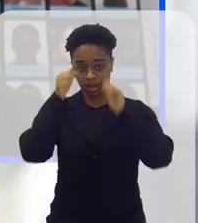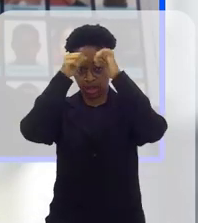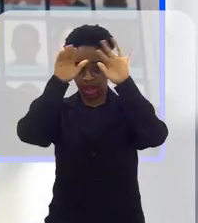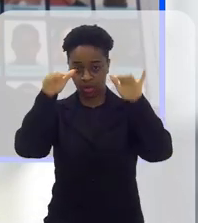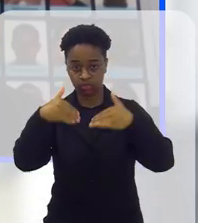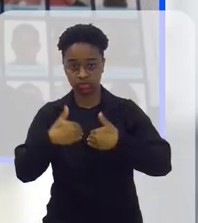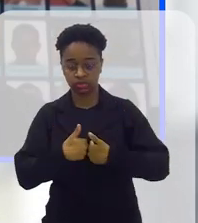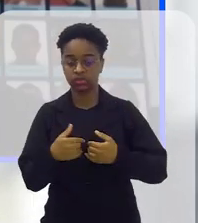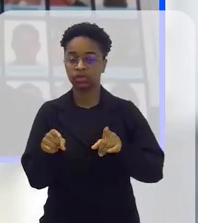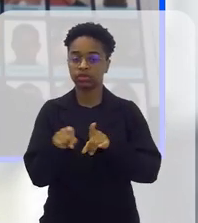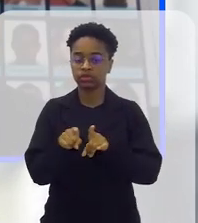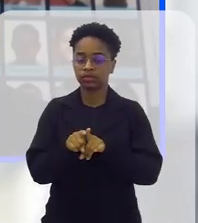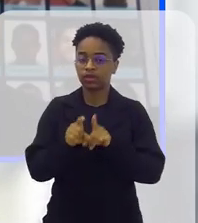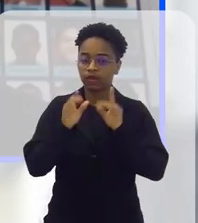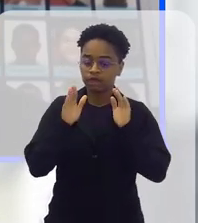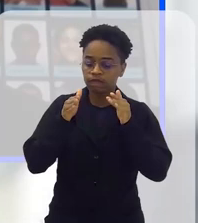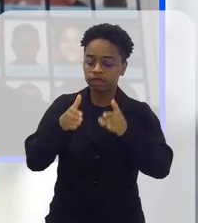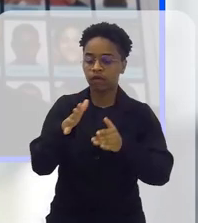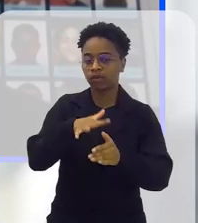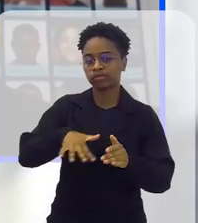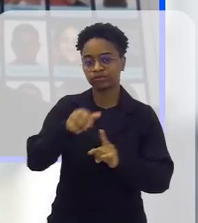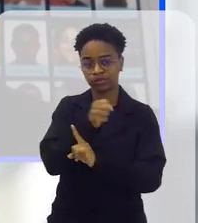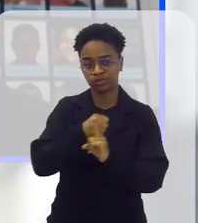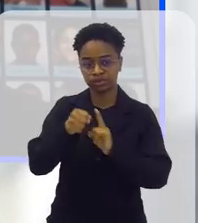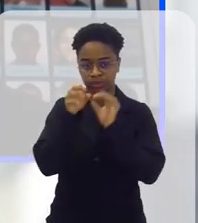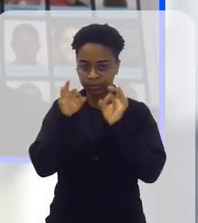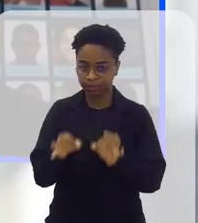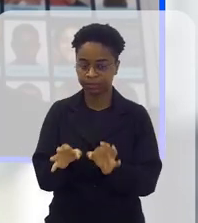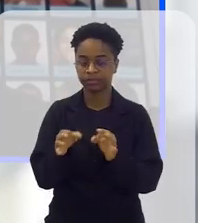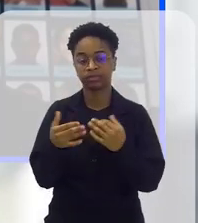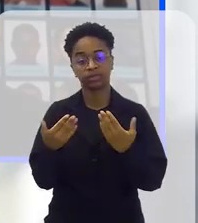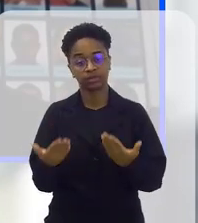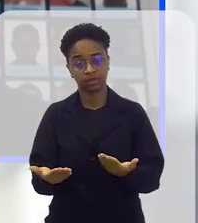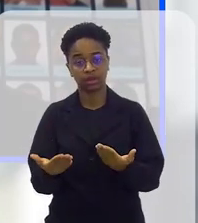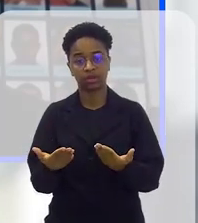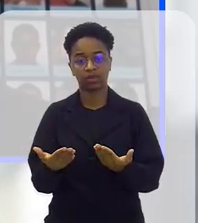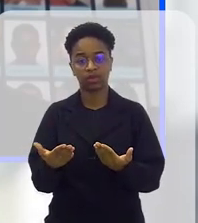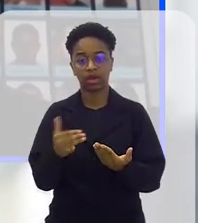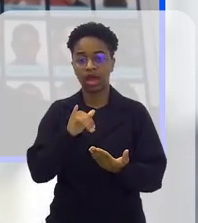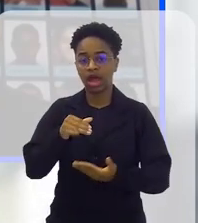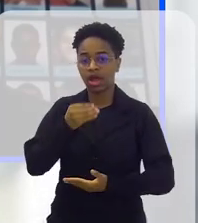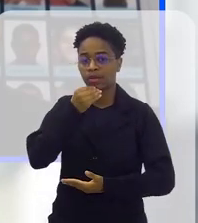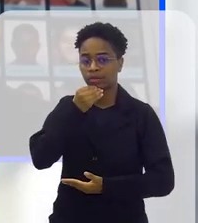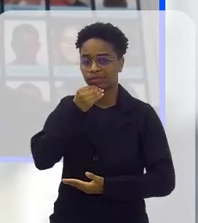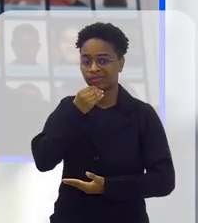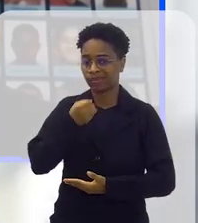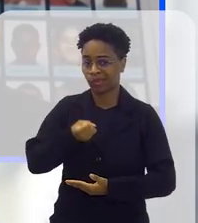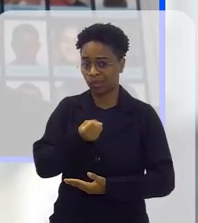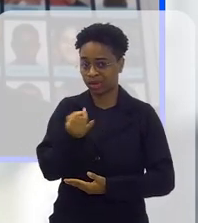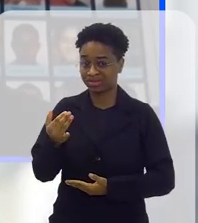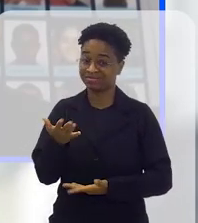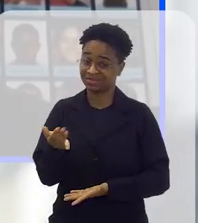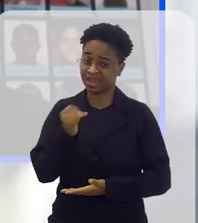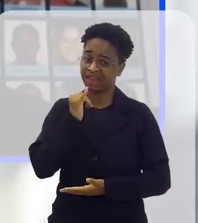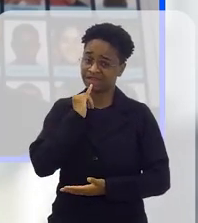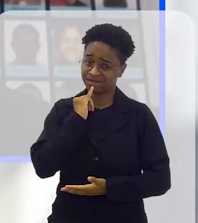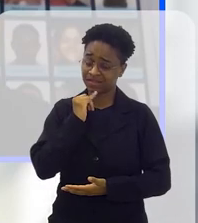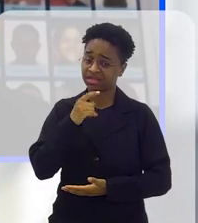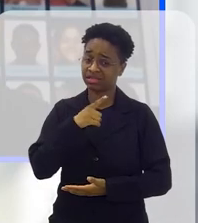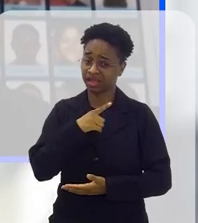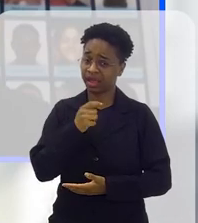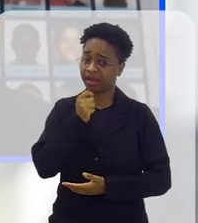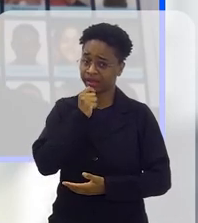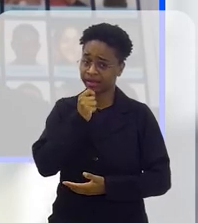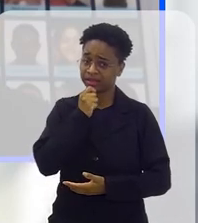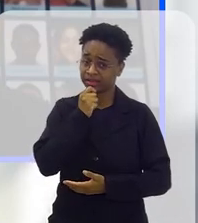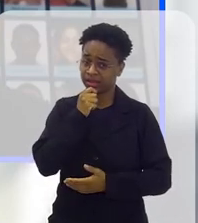autismo, voltados para o social. Então, pegando esses números, infelizmente a gente ainda tem